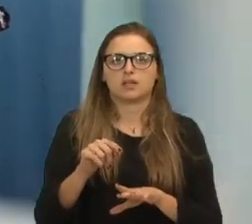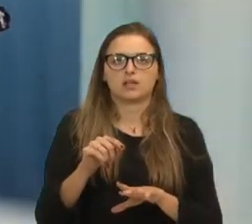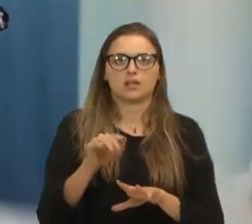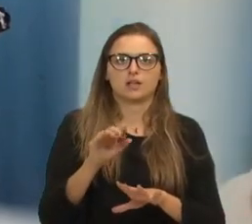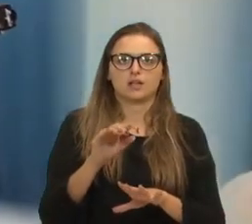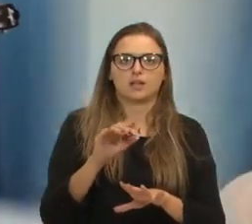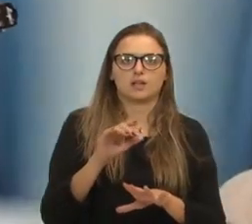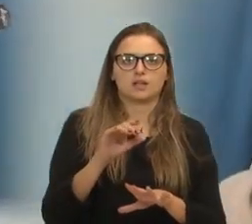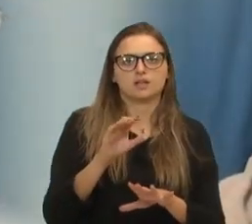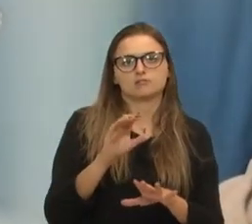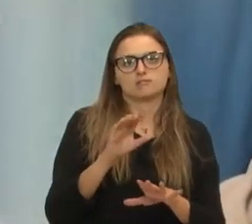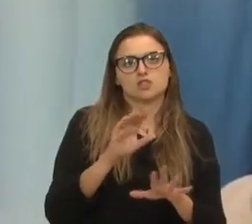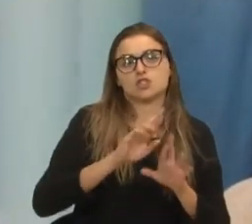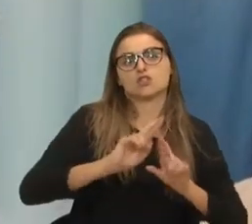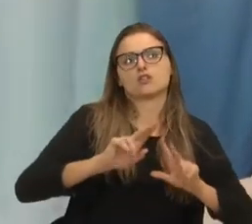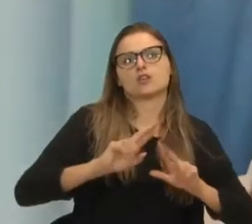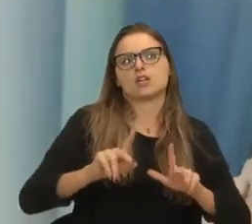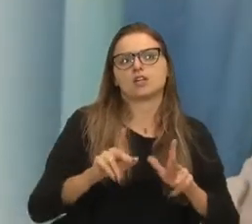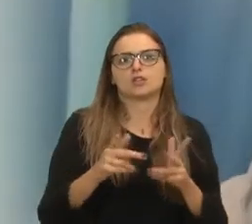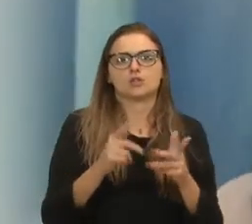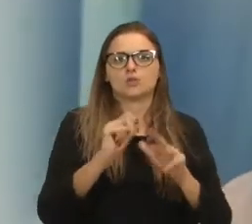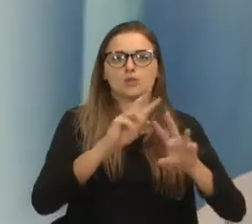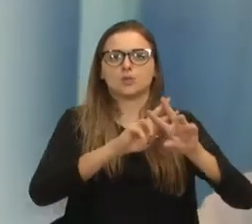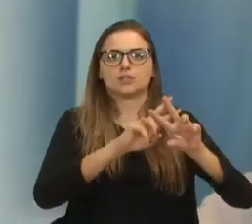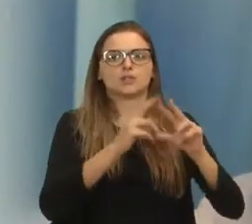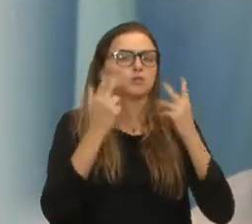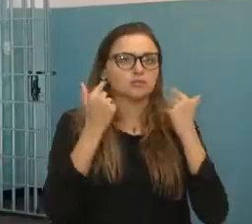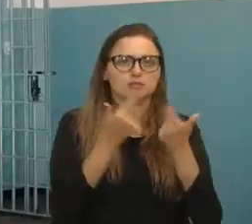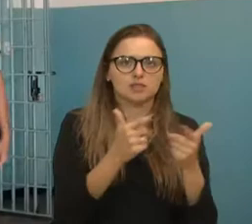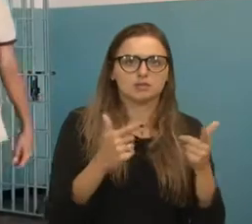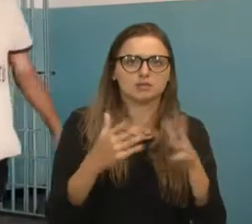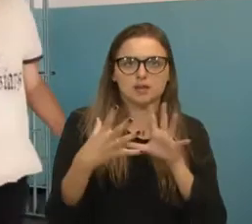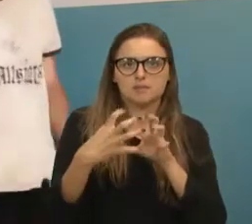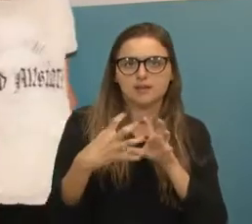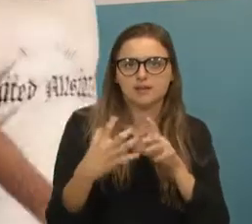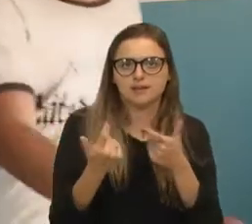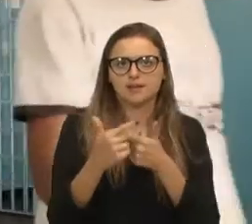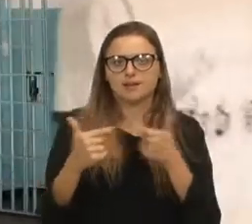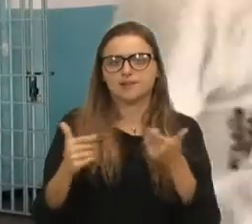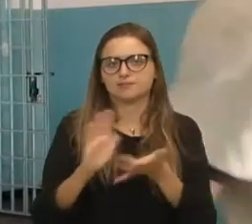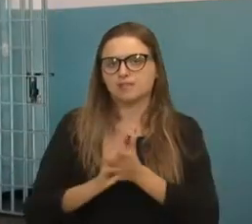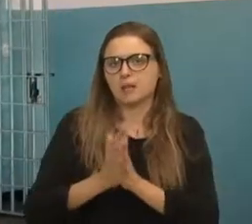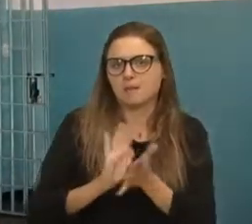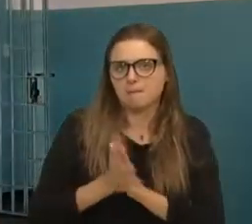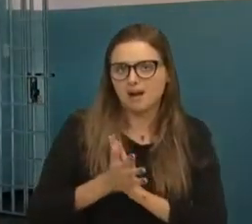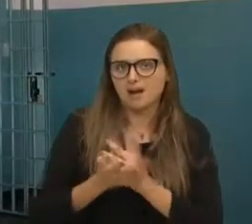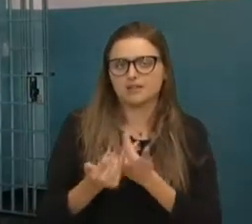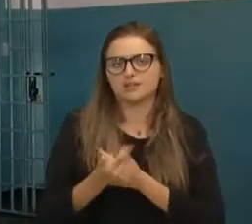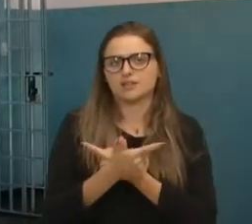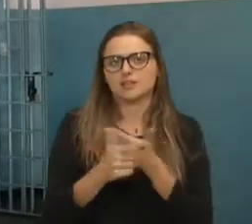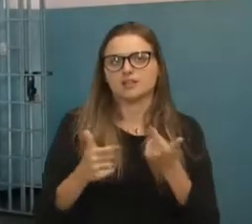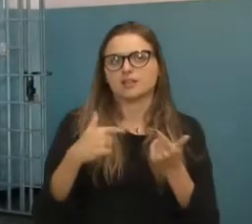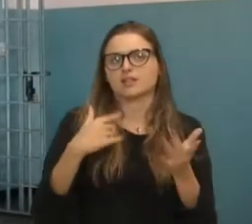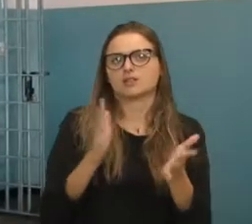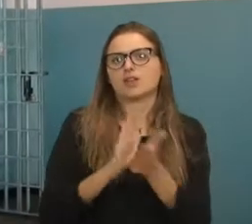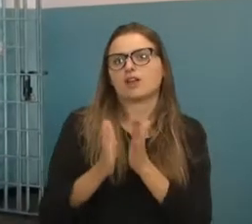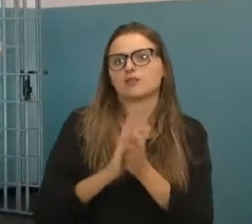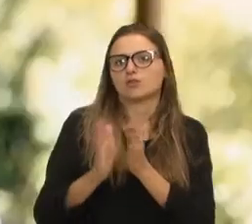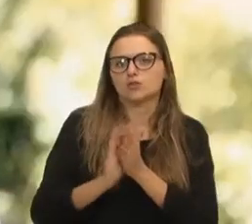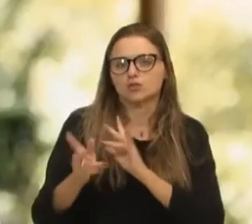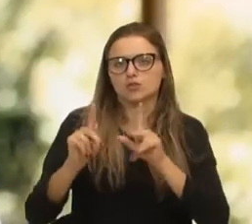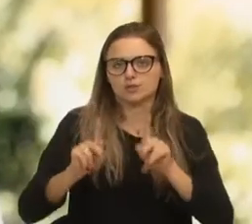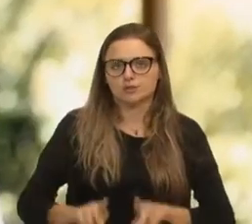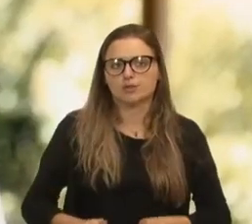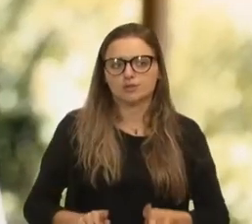menos do que no sistema comum, em que você não tem rebelião, em que você não tem decapitação, em que as fugas são reduzidíssimas,